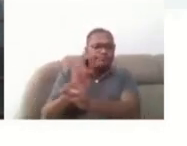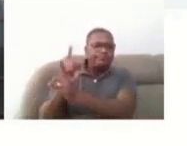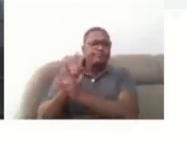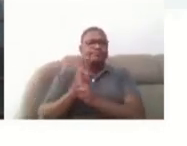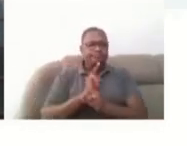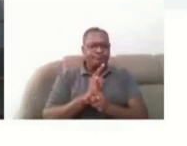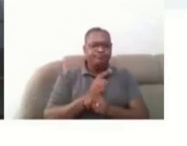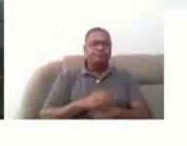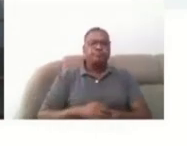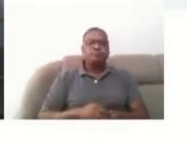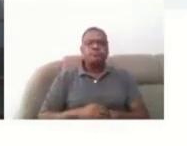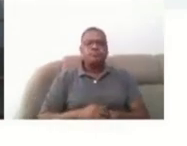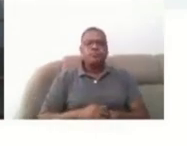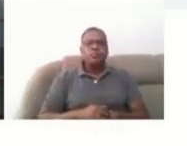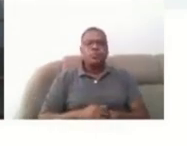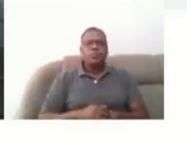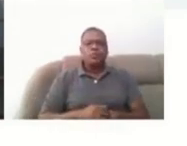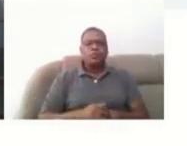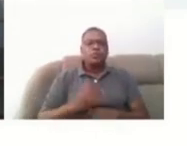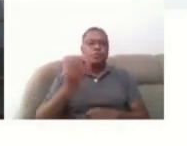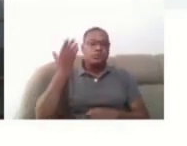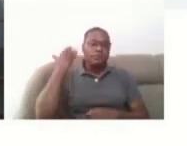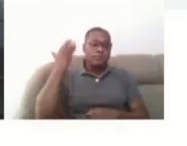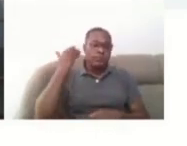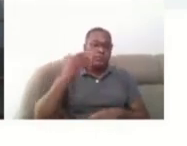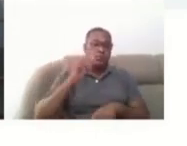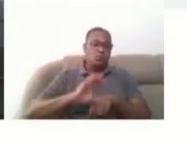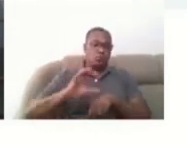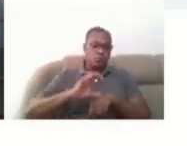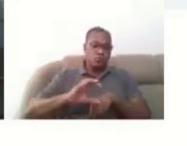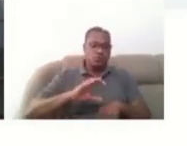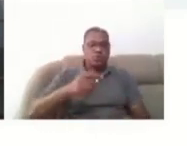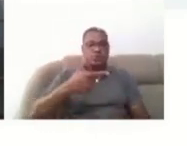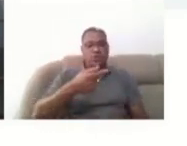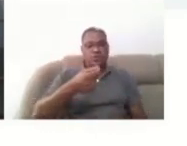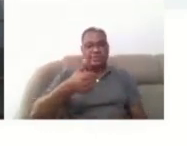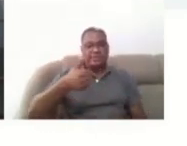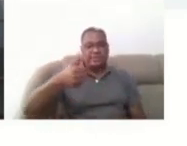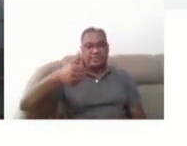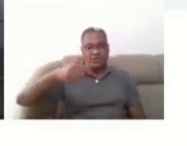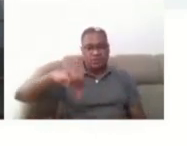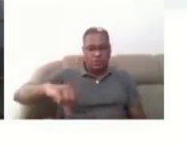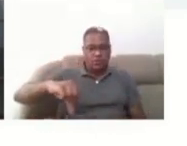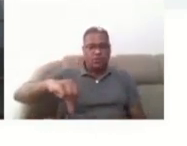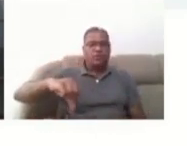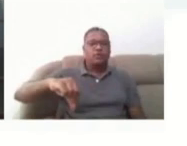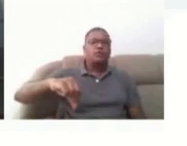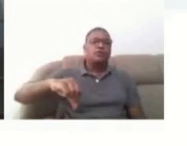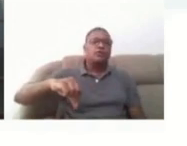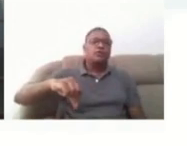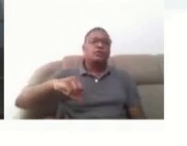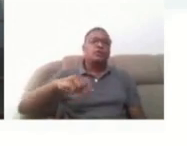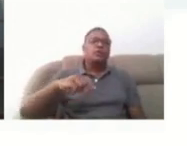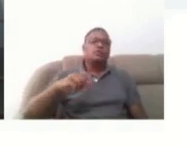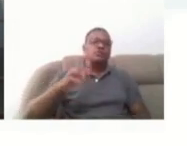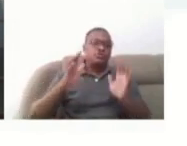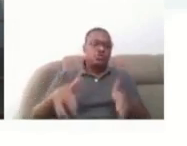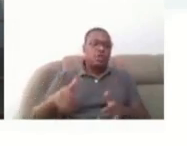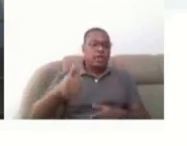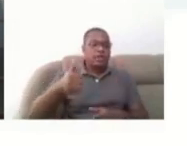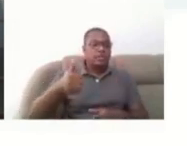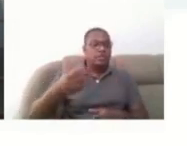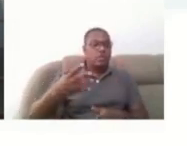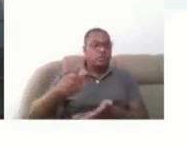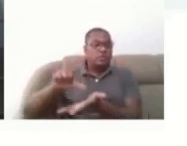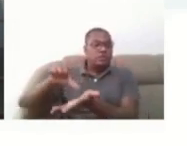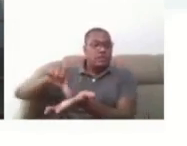Então, foi dado um curso no ano de 2019, né? 14 campos pertencentes a uma